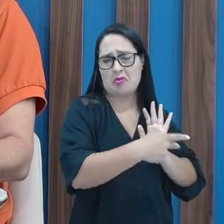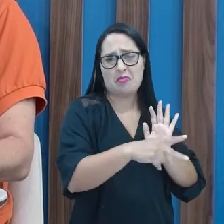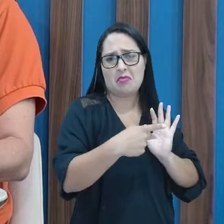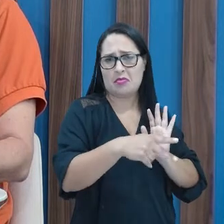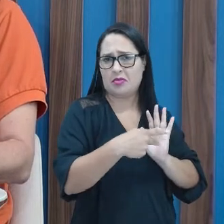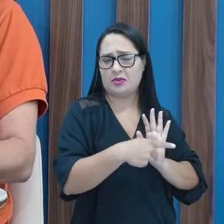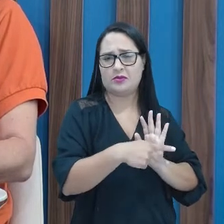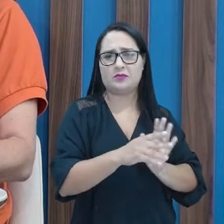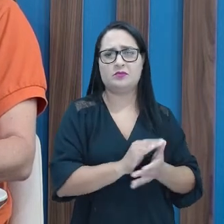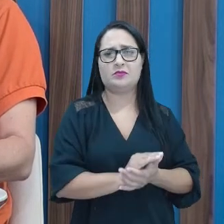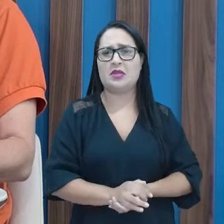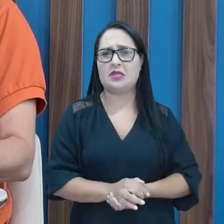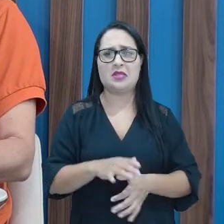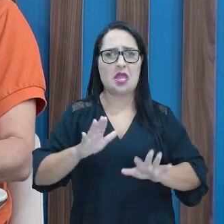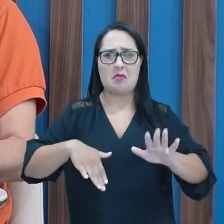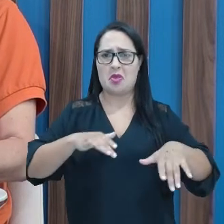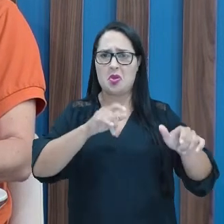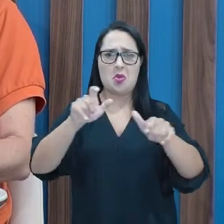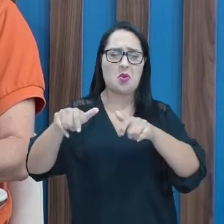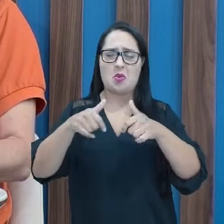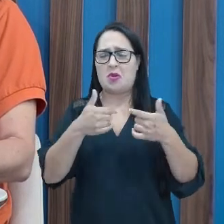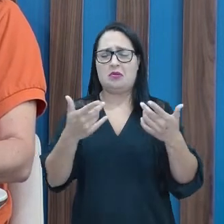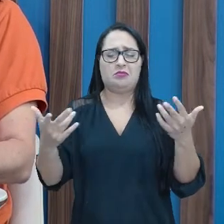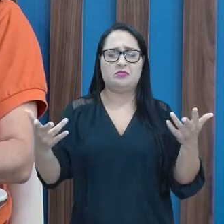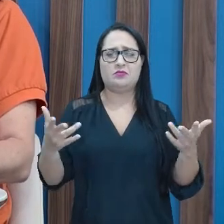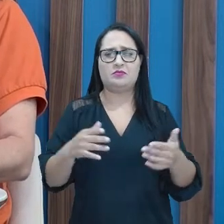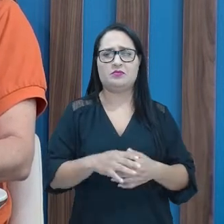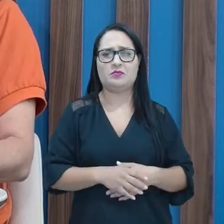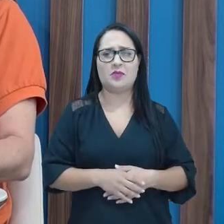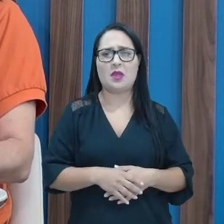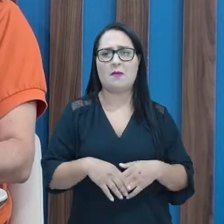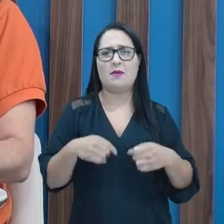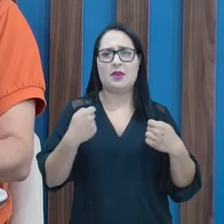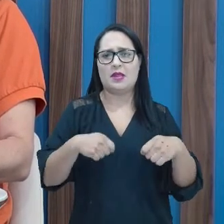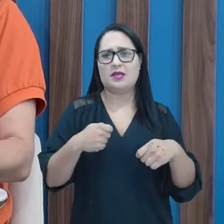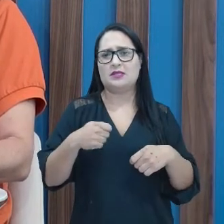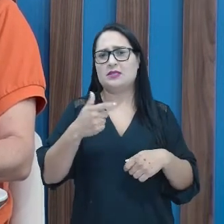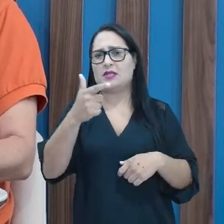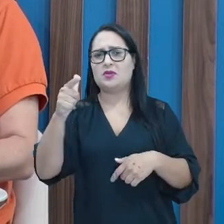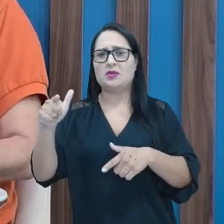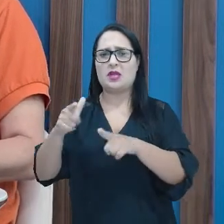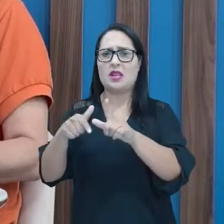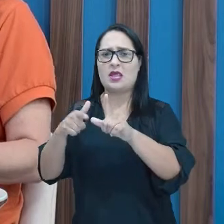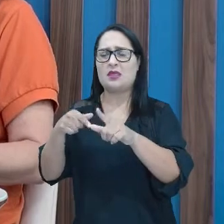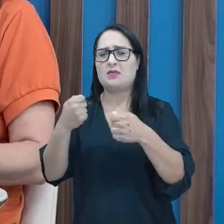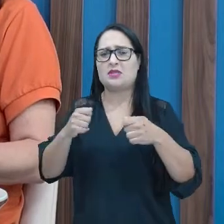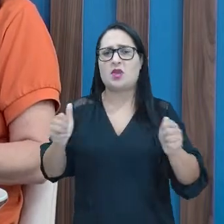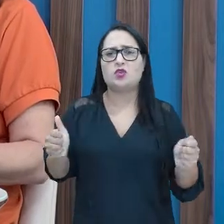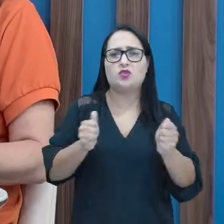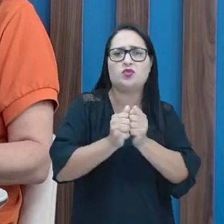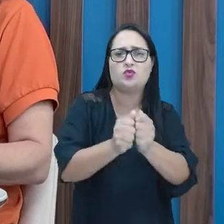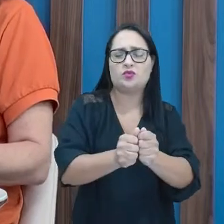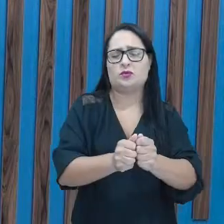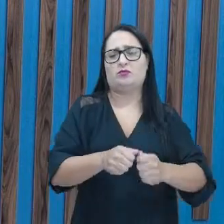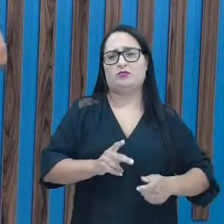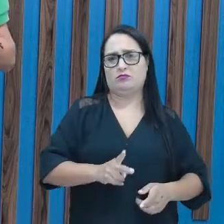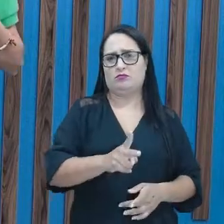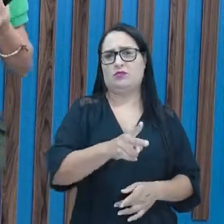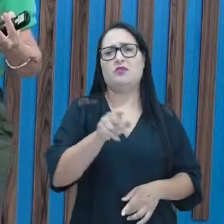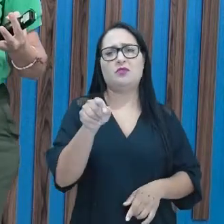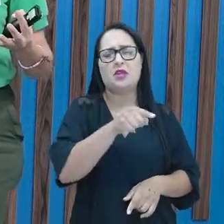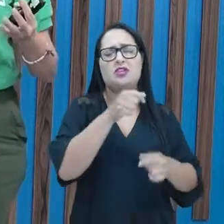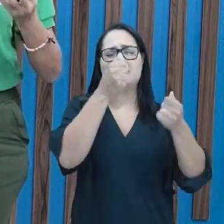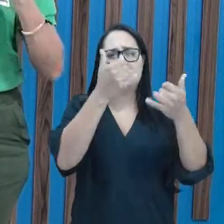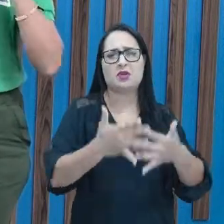independente de qualquer lugar onde elas estejam, as consoantes precisam das outras, como você já falou anteriormente, Isso mesmo, e para